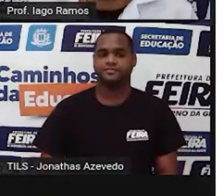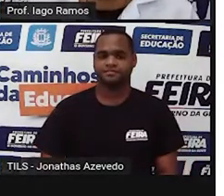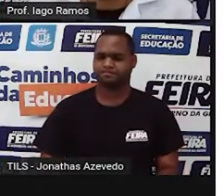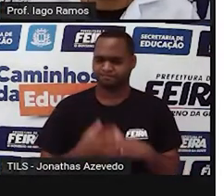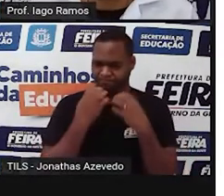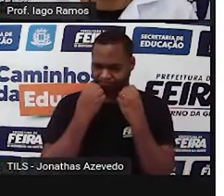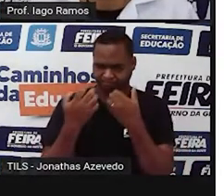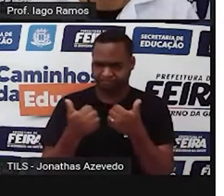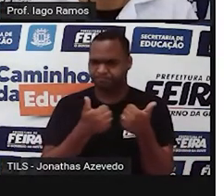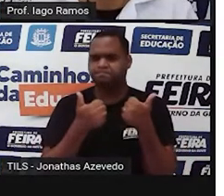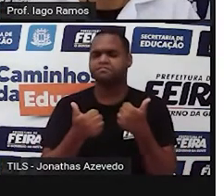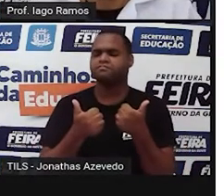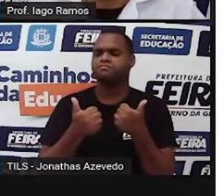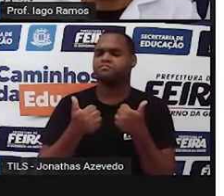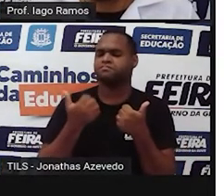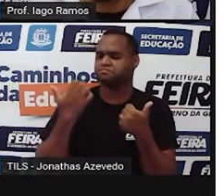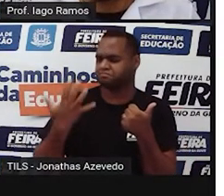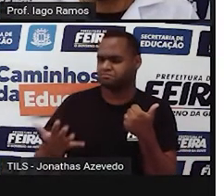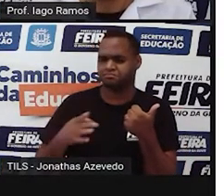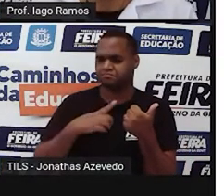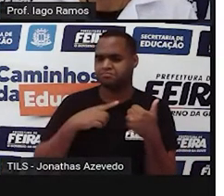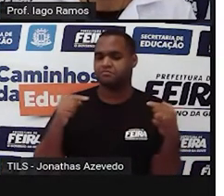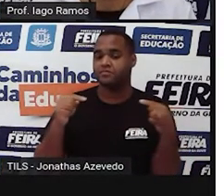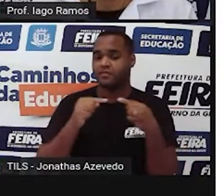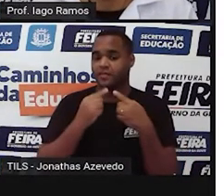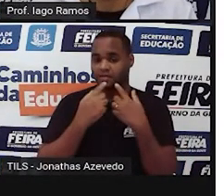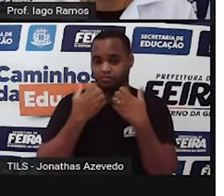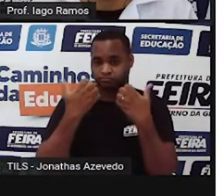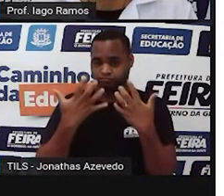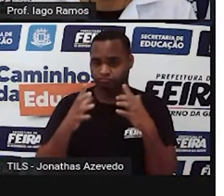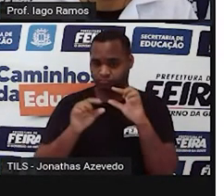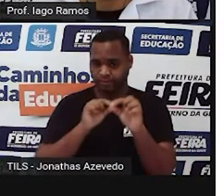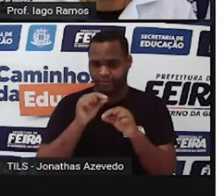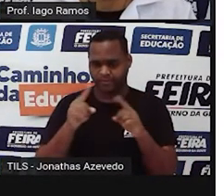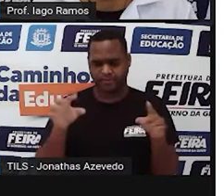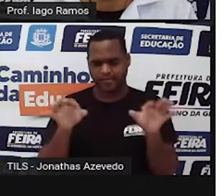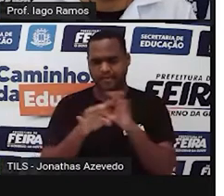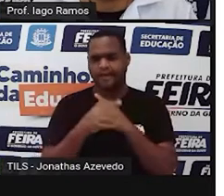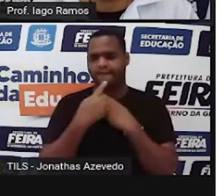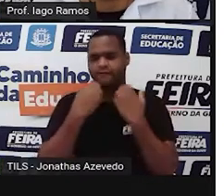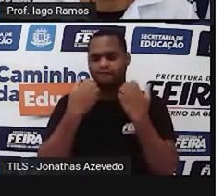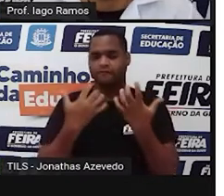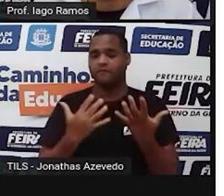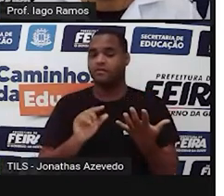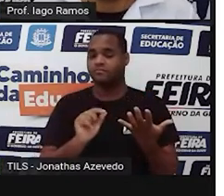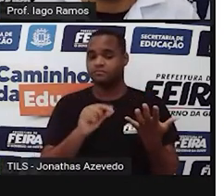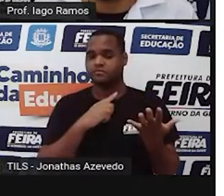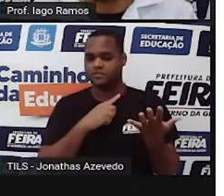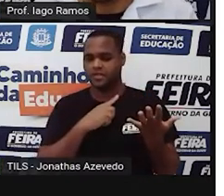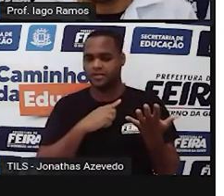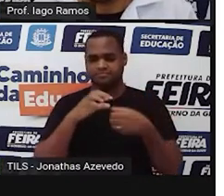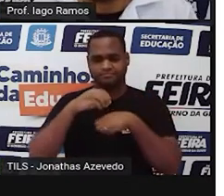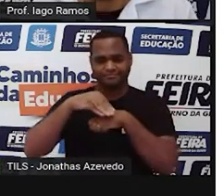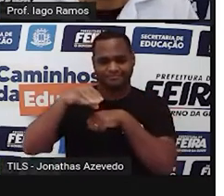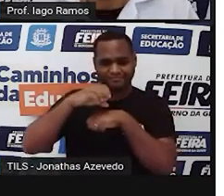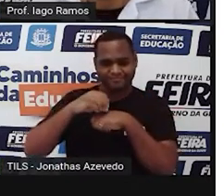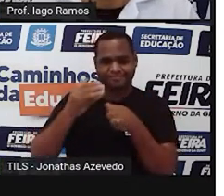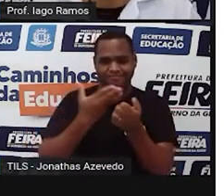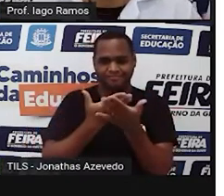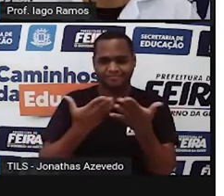Bom, então, com base, né, nesse comentário que nós acabamos de fazer aqui, que a gente trouxe pra você,